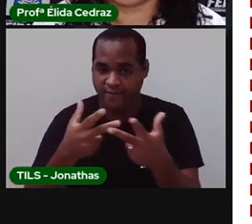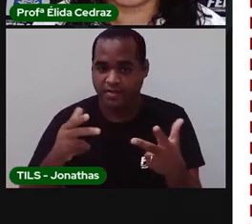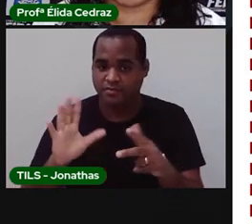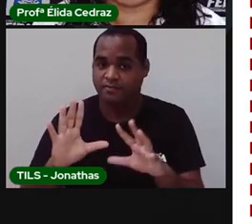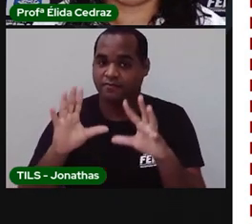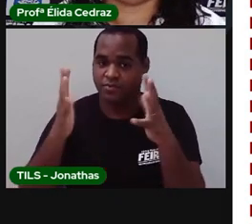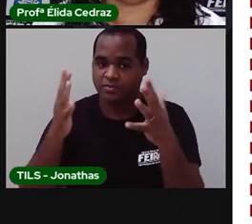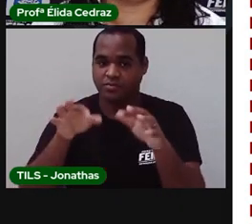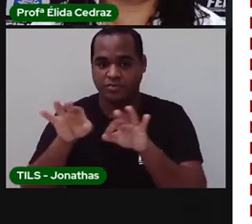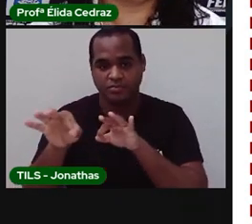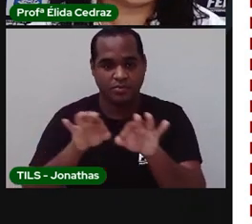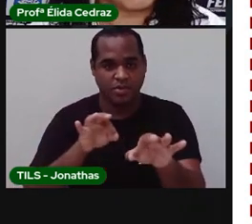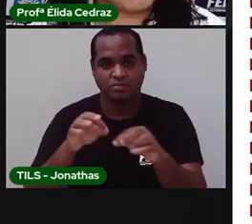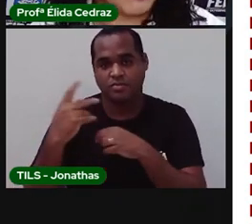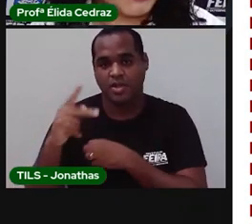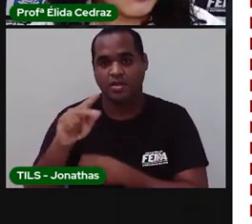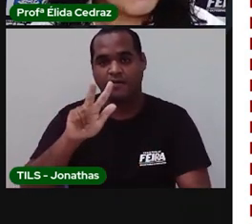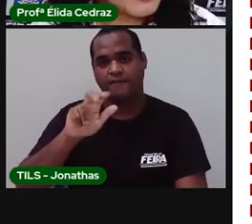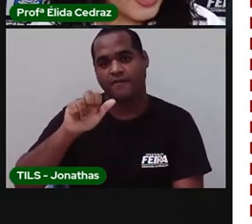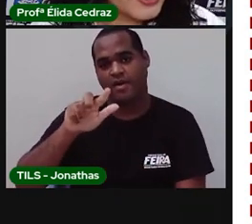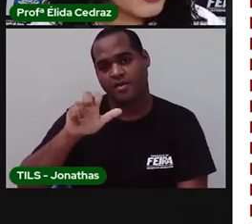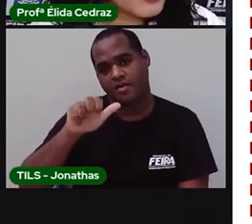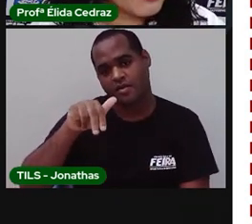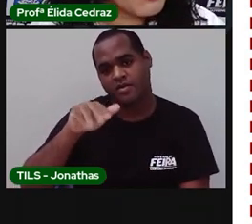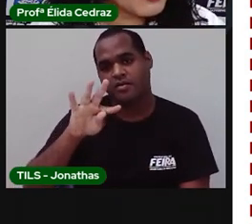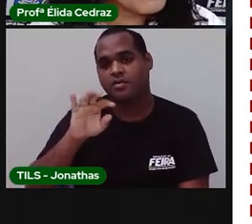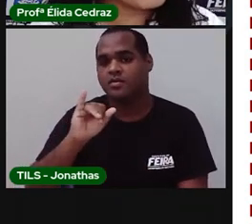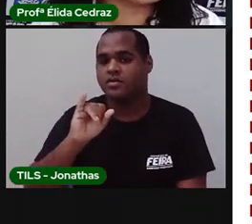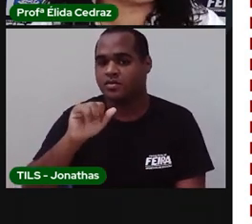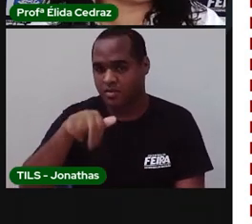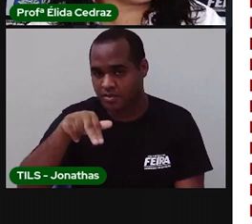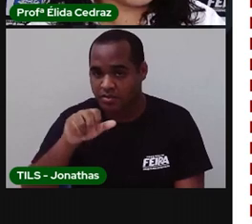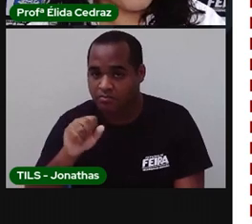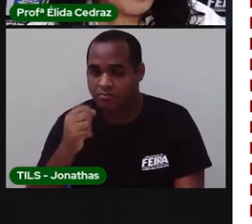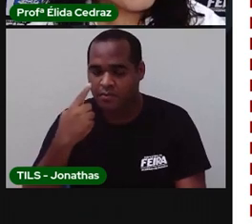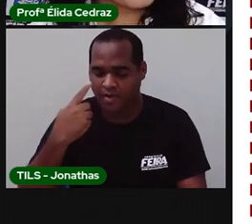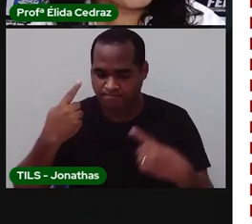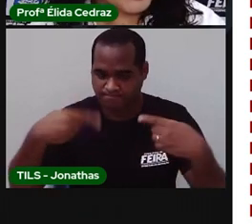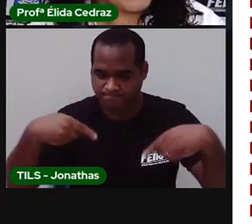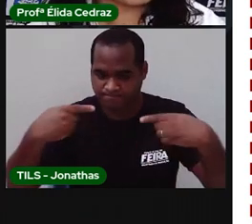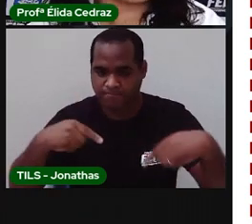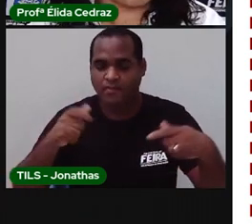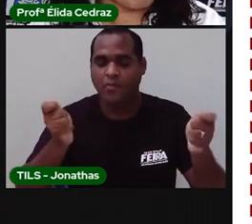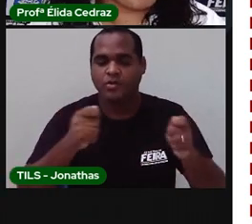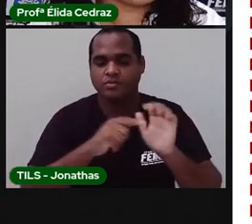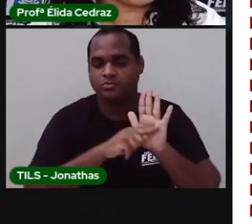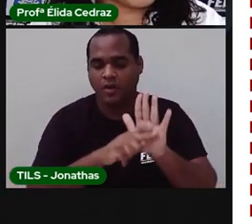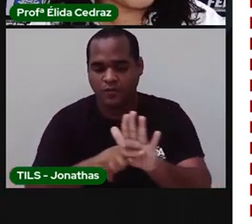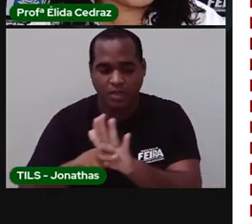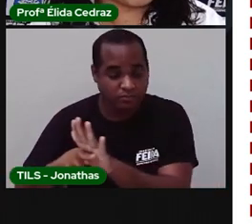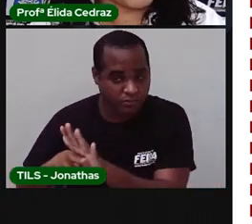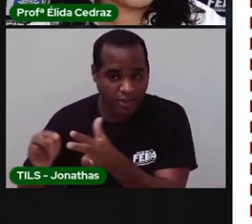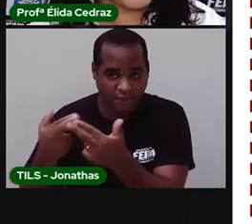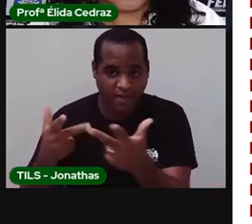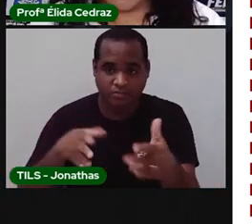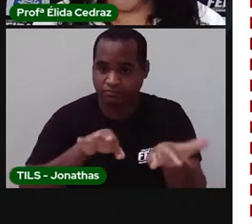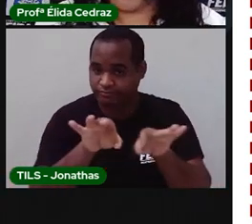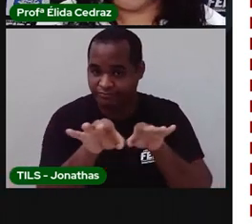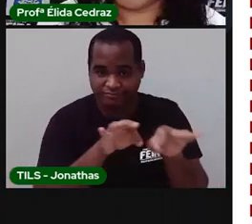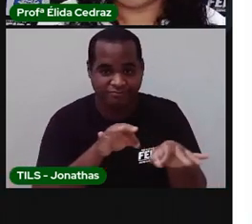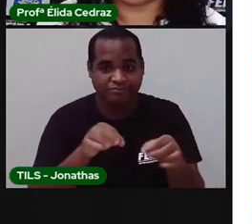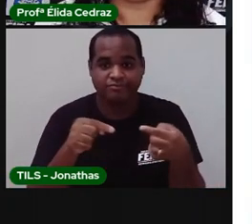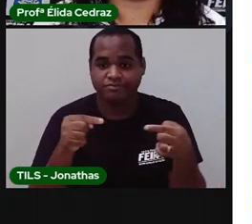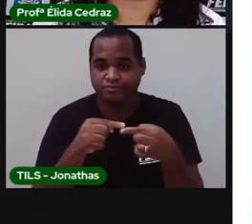Valentina. Vamos começar esse desafio de ajudá-los a organizar essa festa?